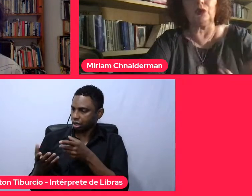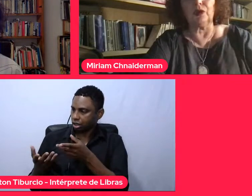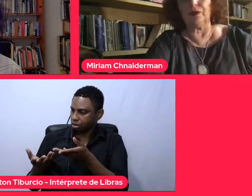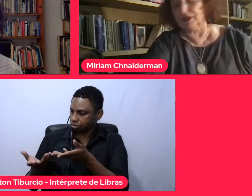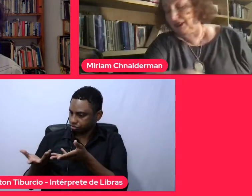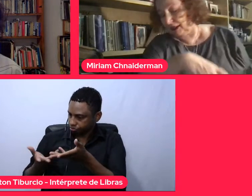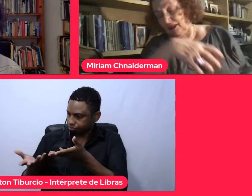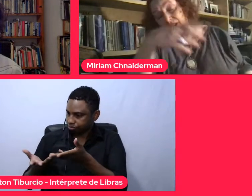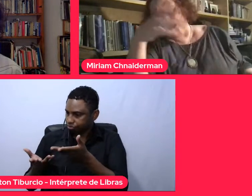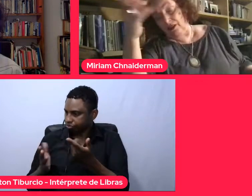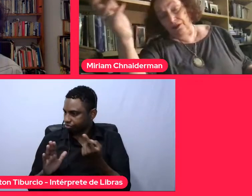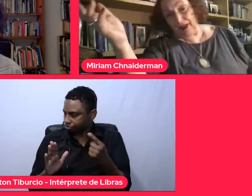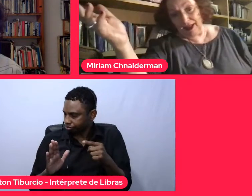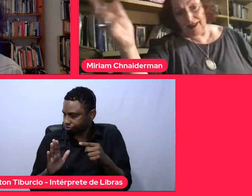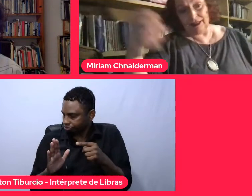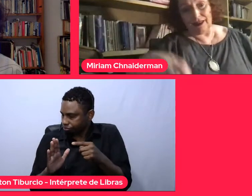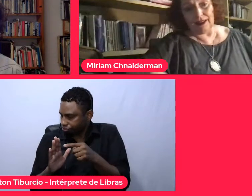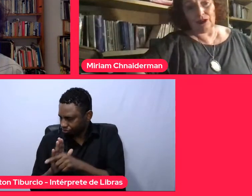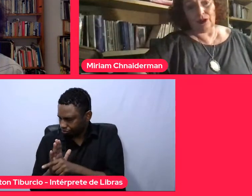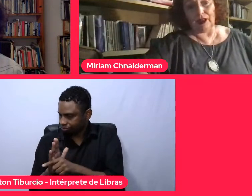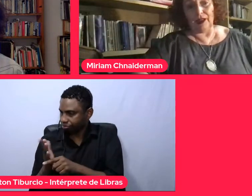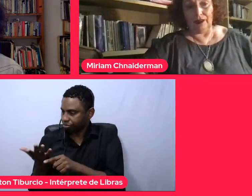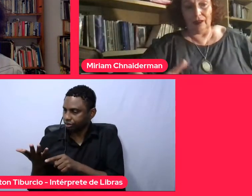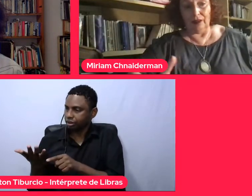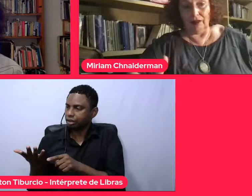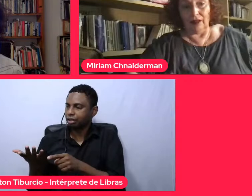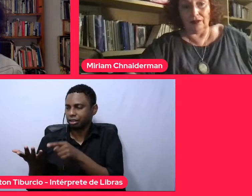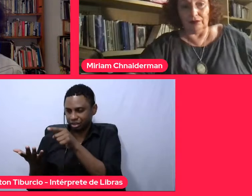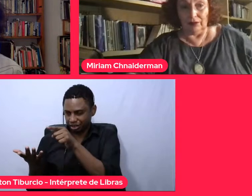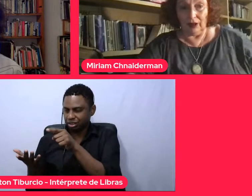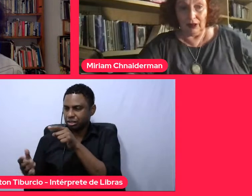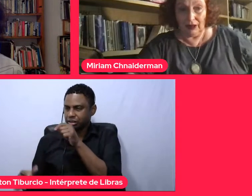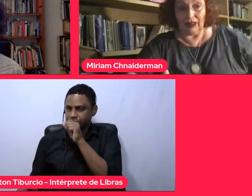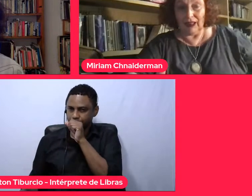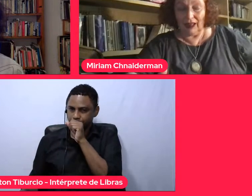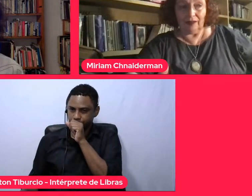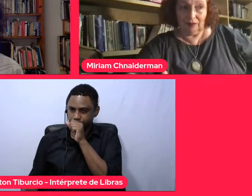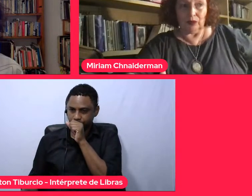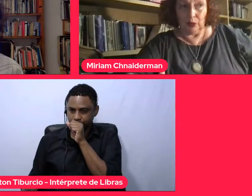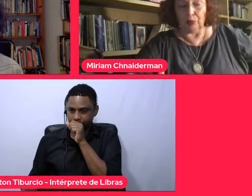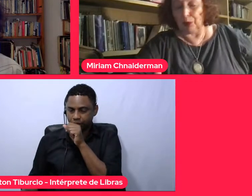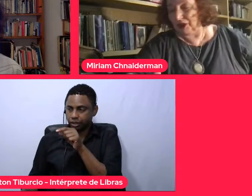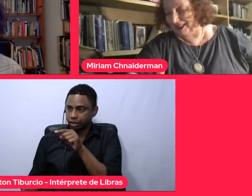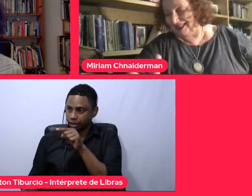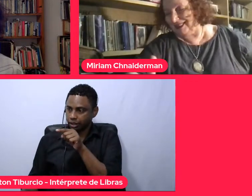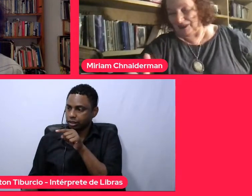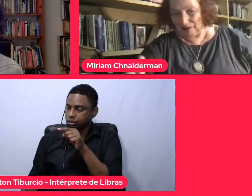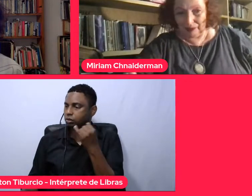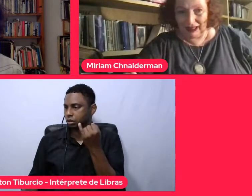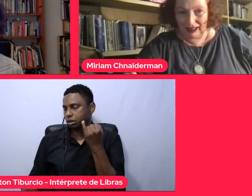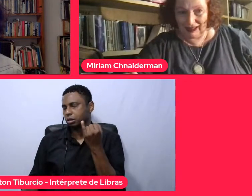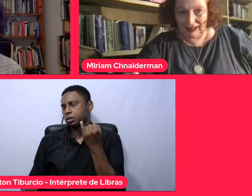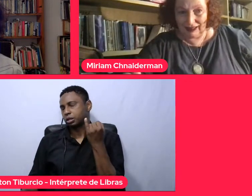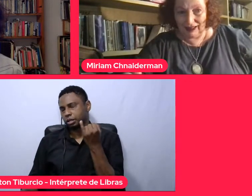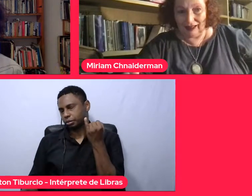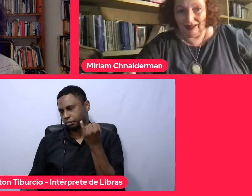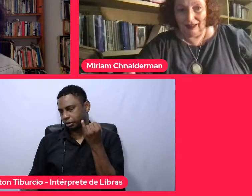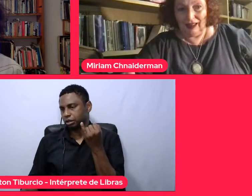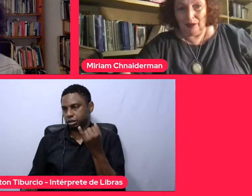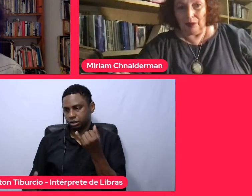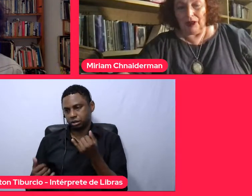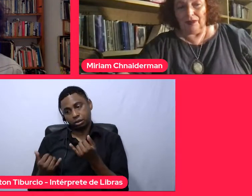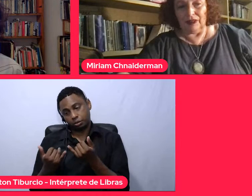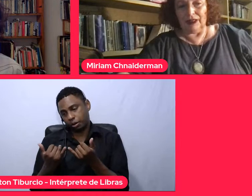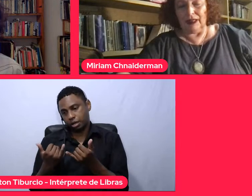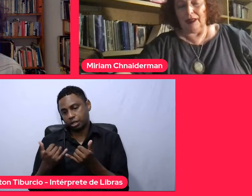mergulho que você faz, e isso é que é importante, me parece, né?